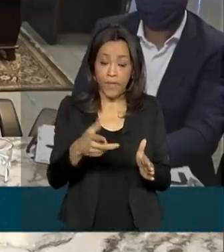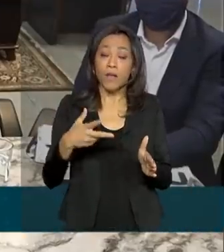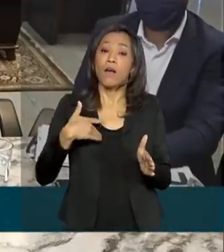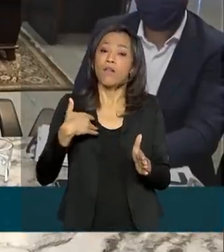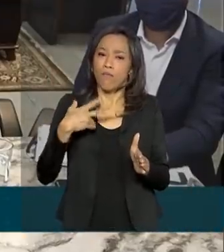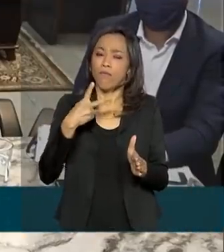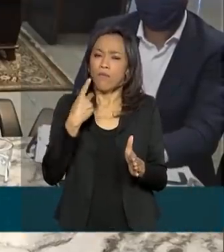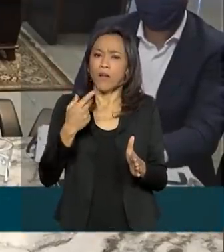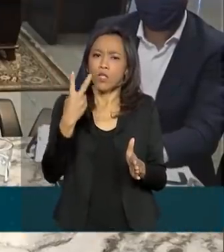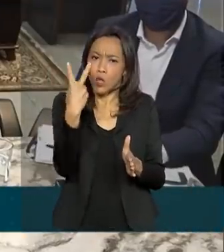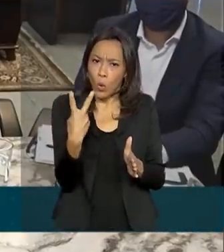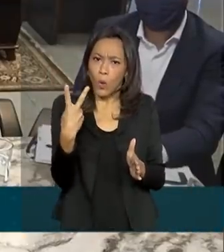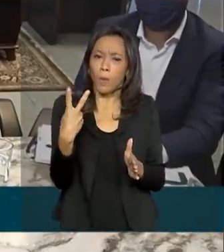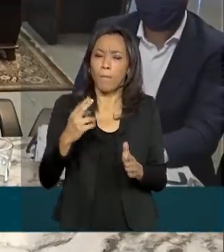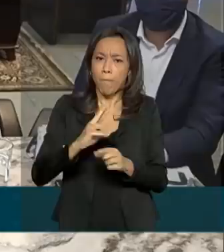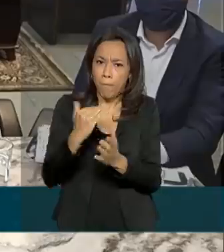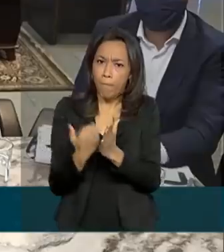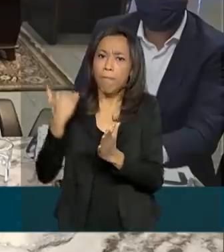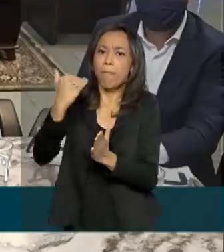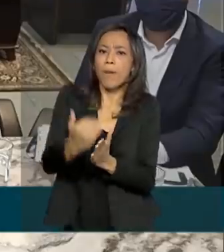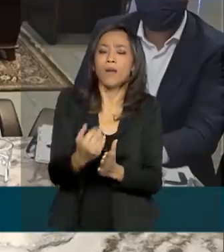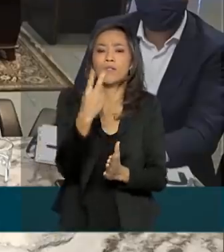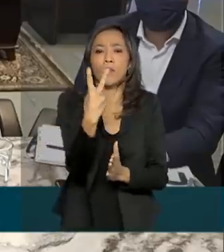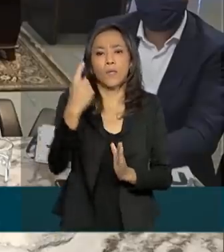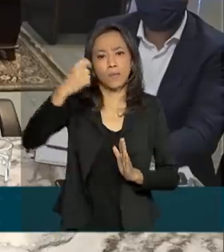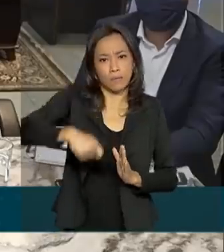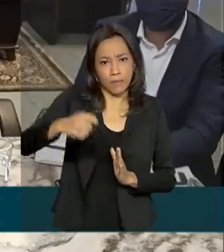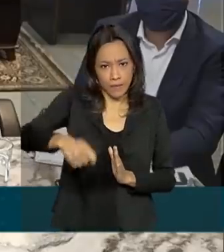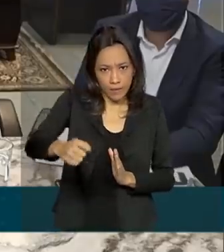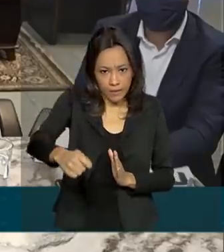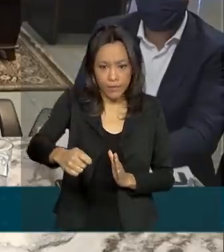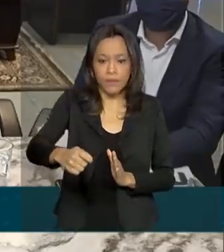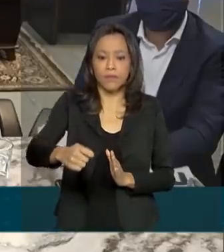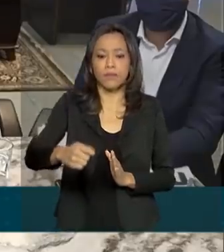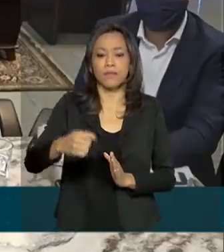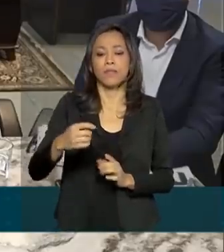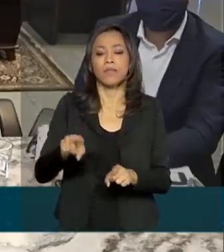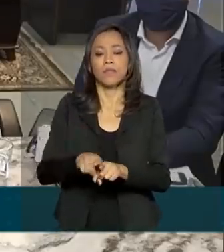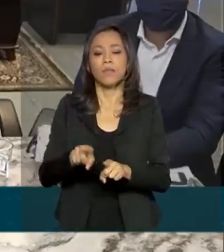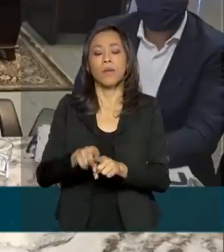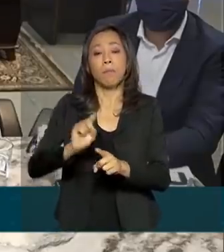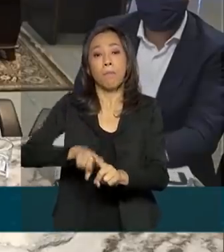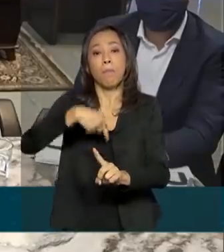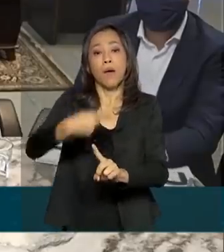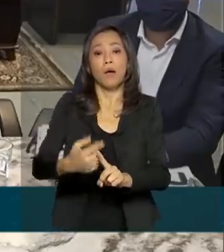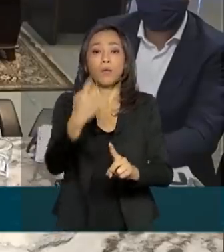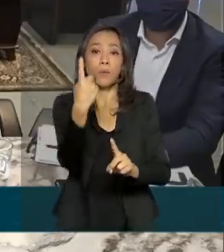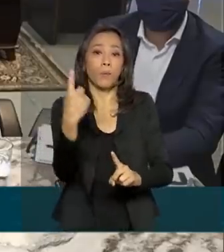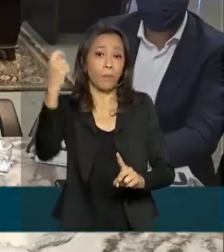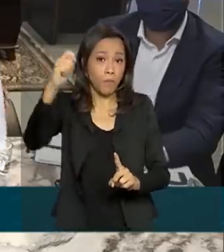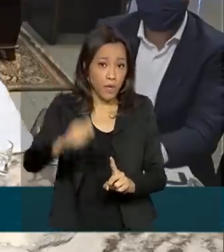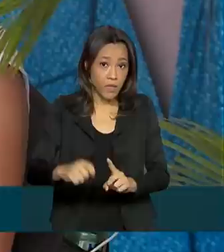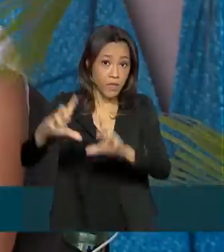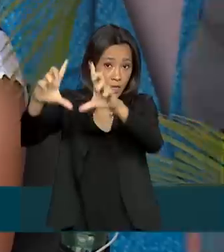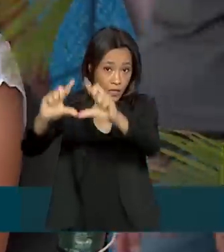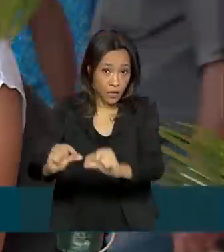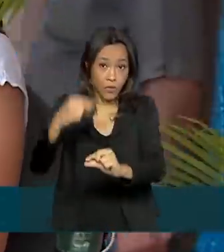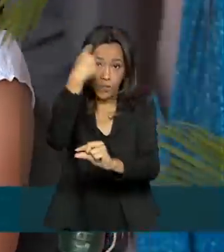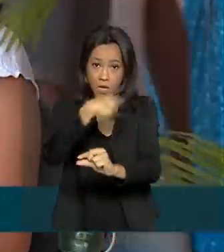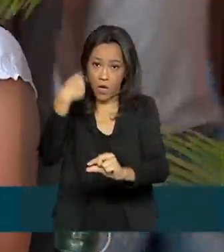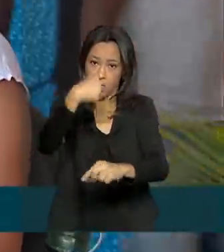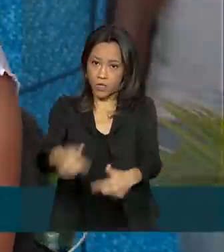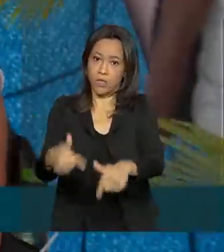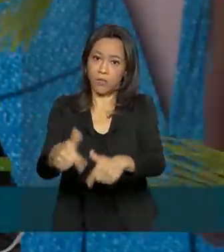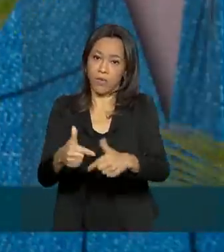meses a questão da suspensão e por mais um mês a redução de jornal. Com o